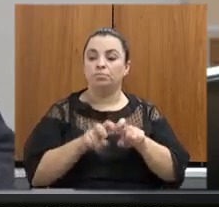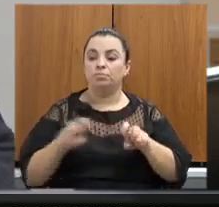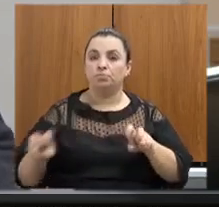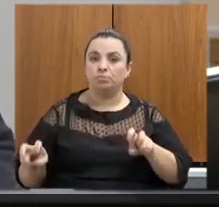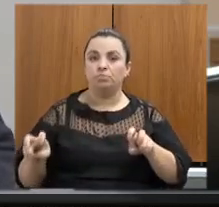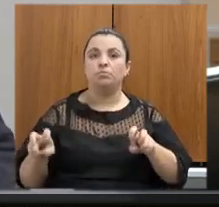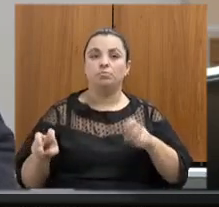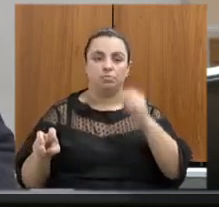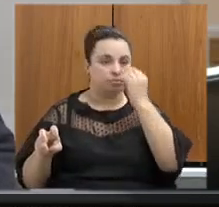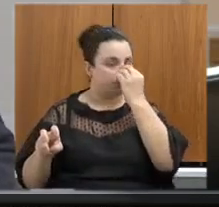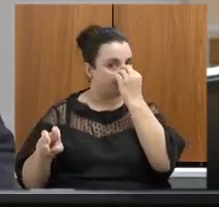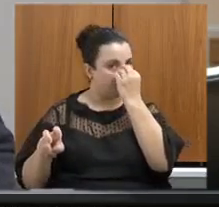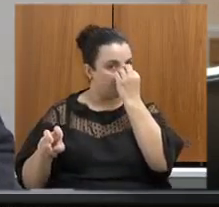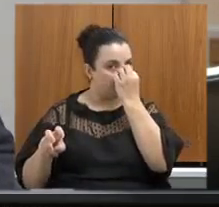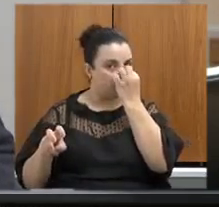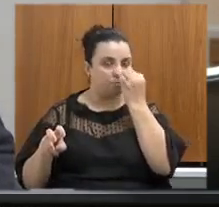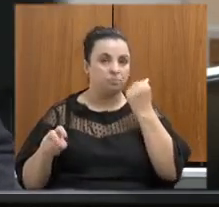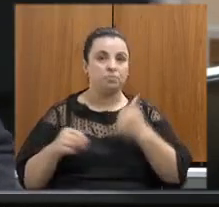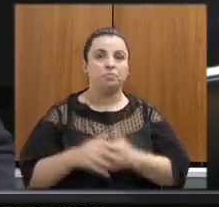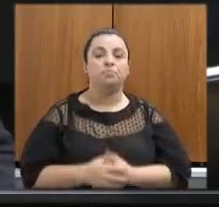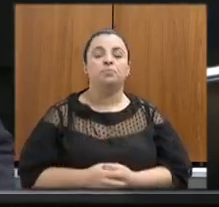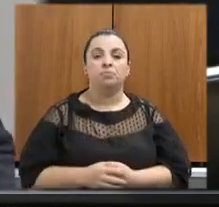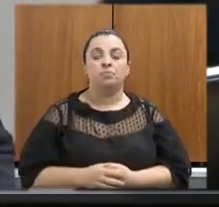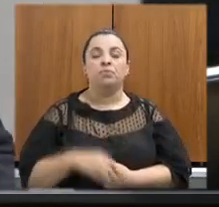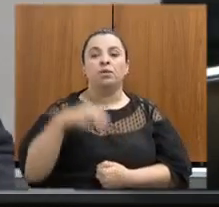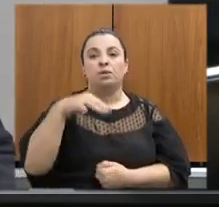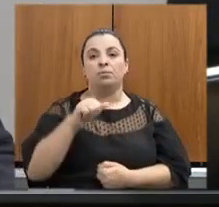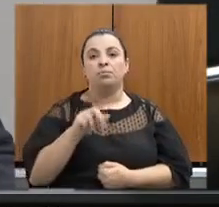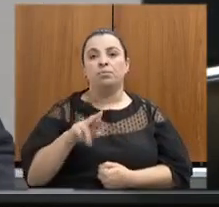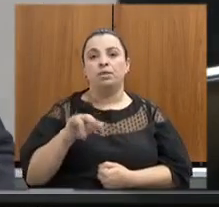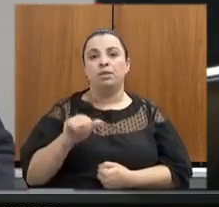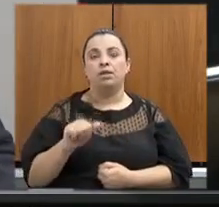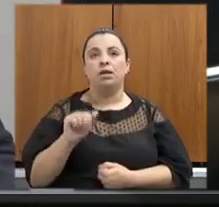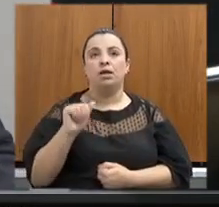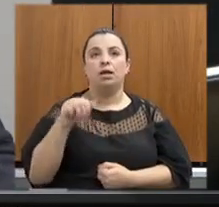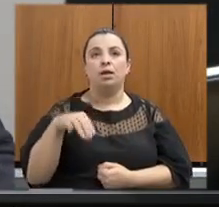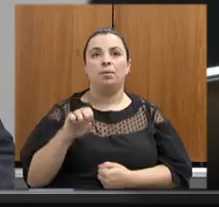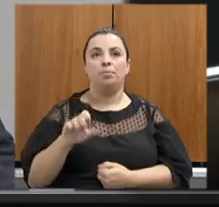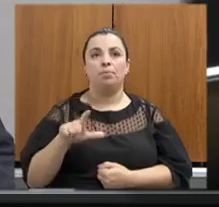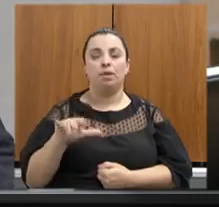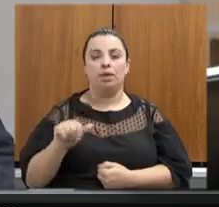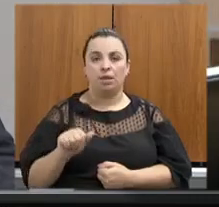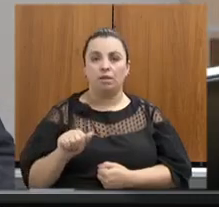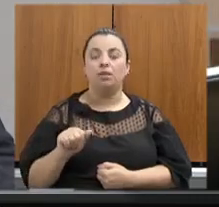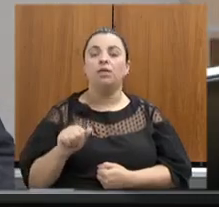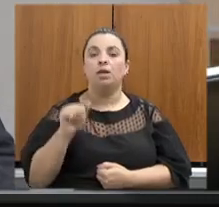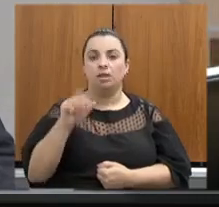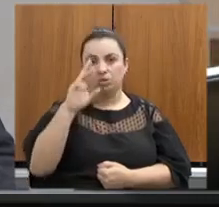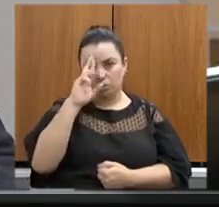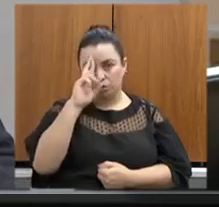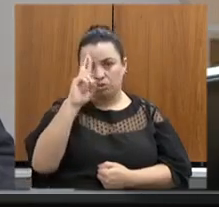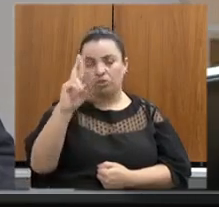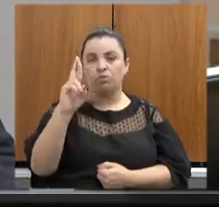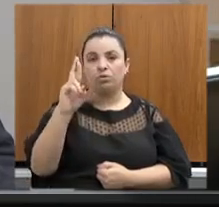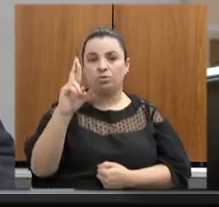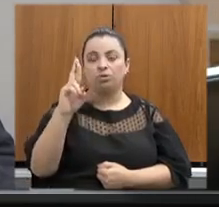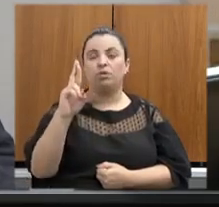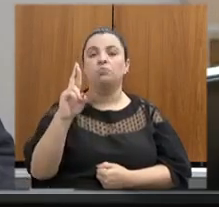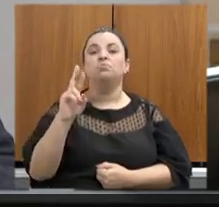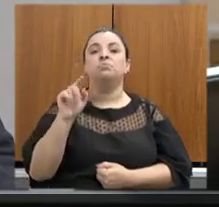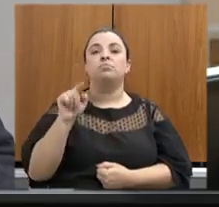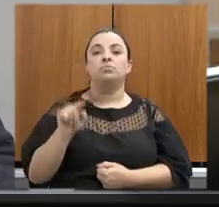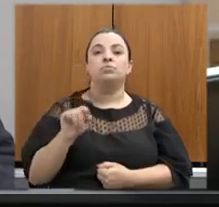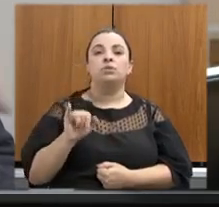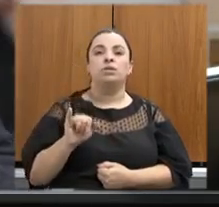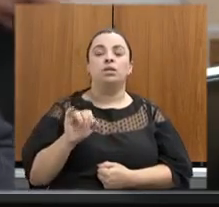a senhora Maria Amélia de Cone e Moura Matos Lins, diretora do IEF.